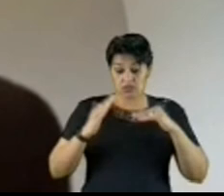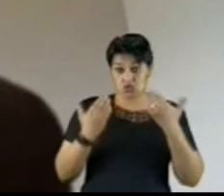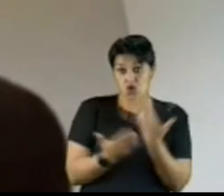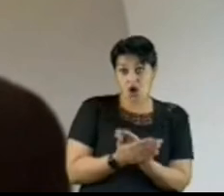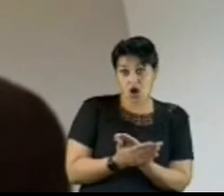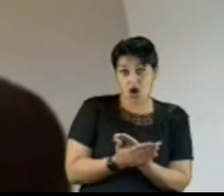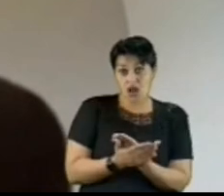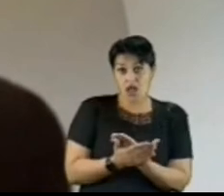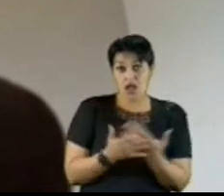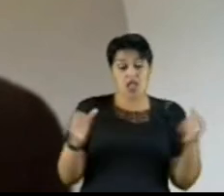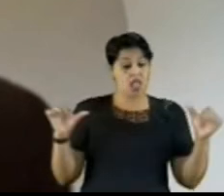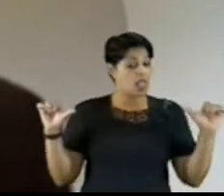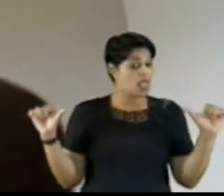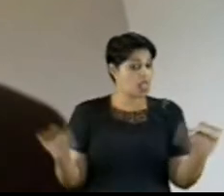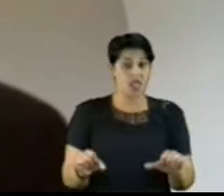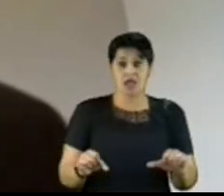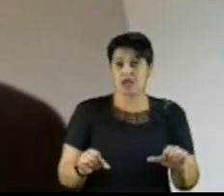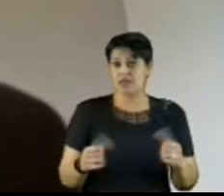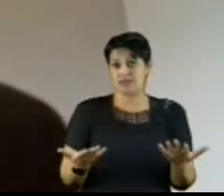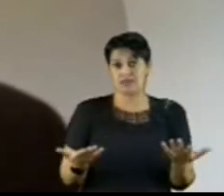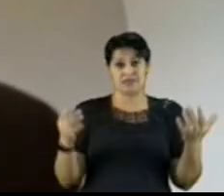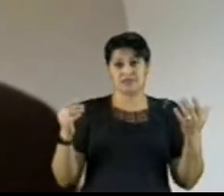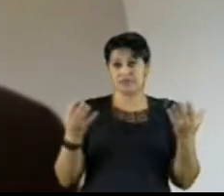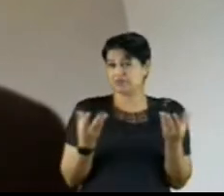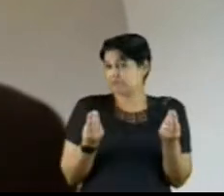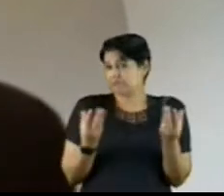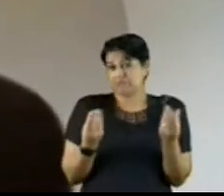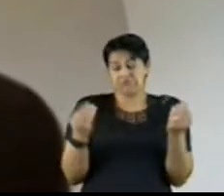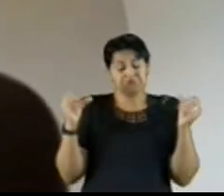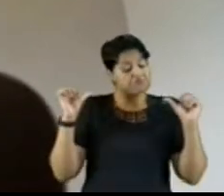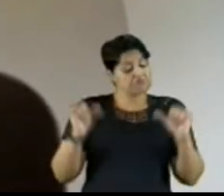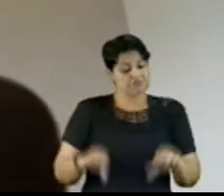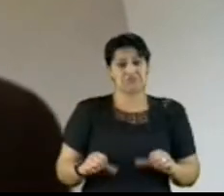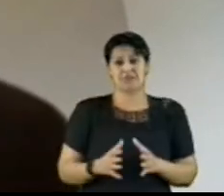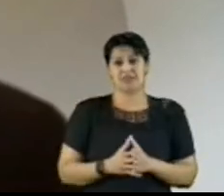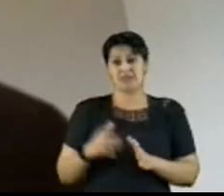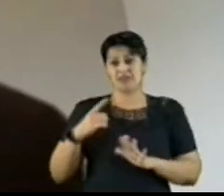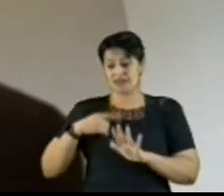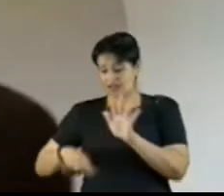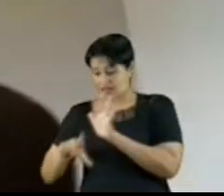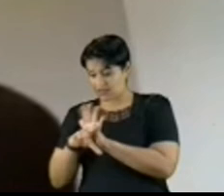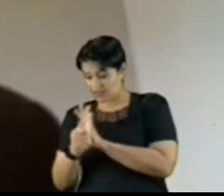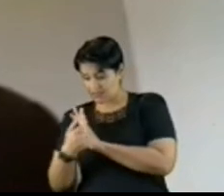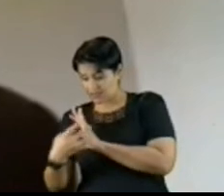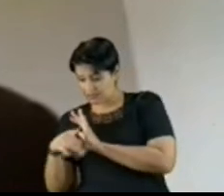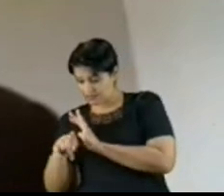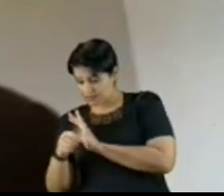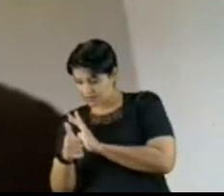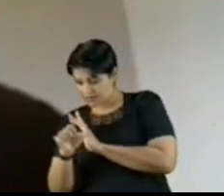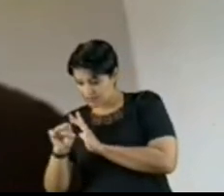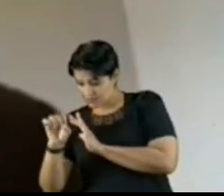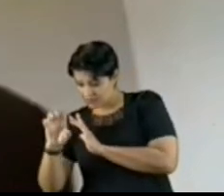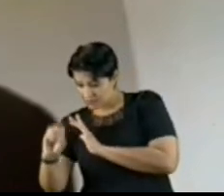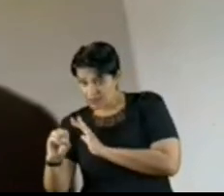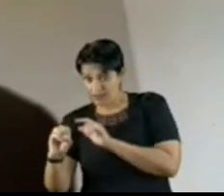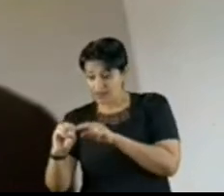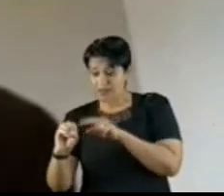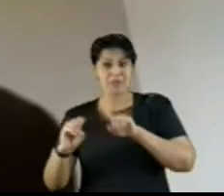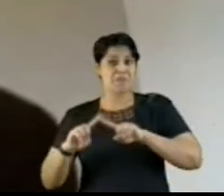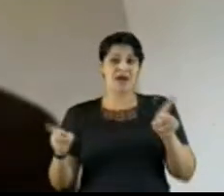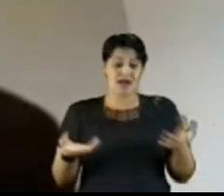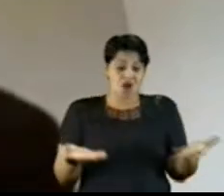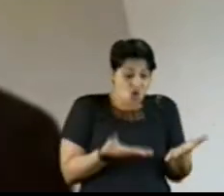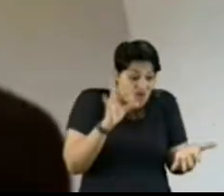está muito aquém do preconizado pela recente lei 14.180 de 2021, muito